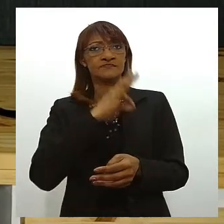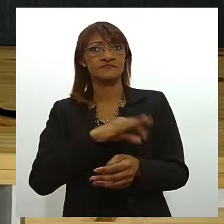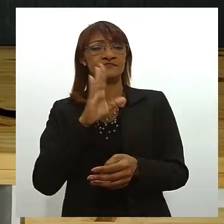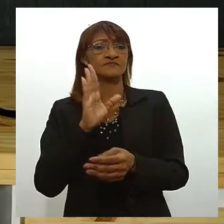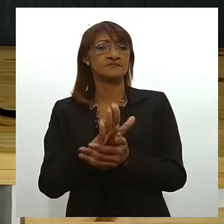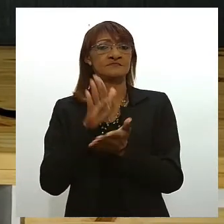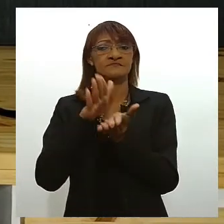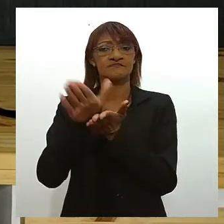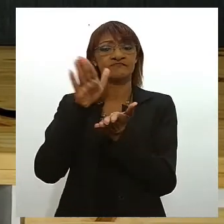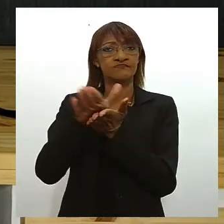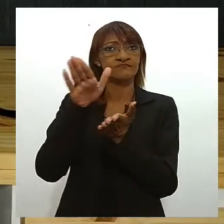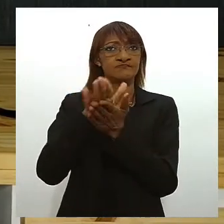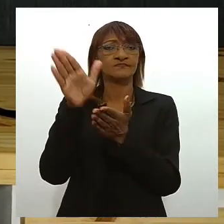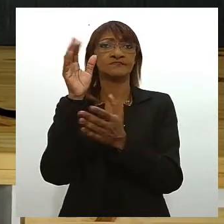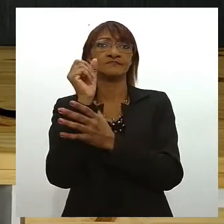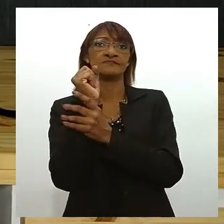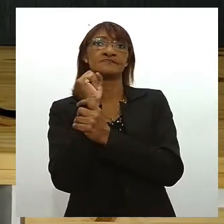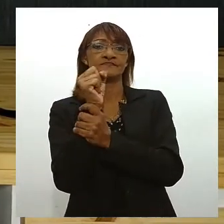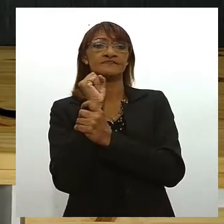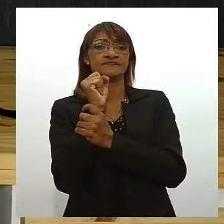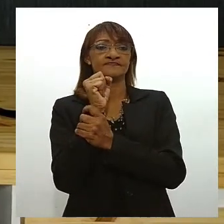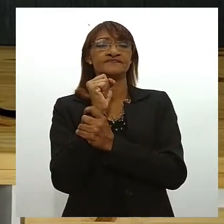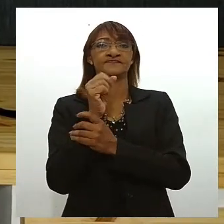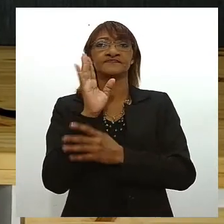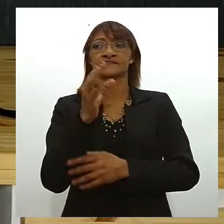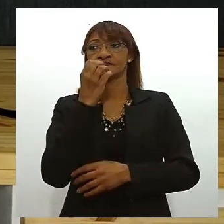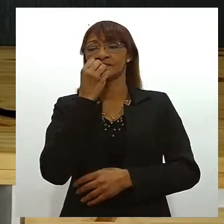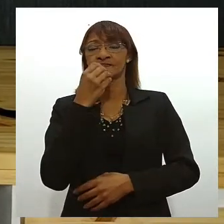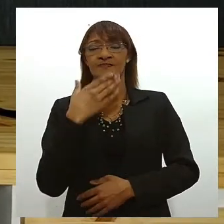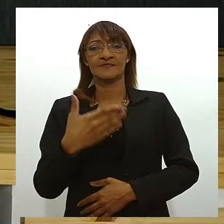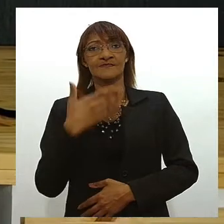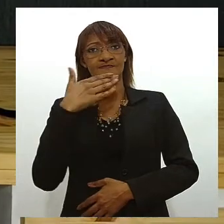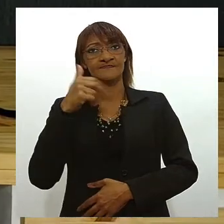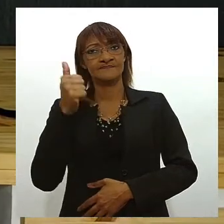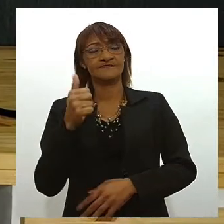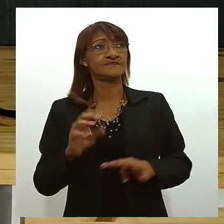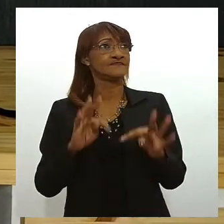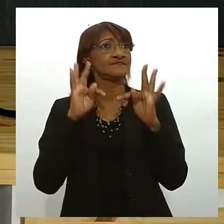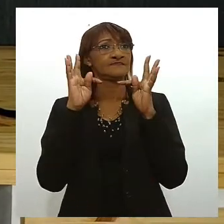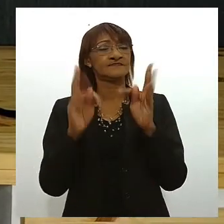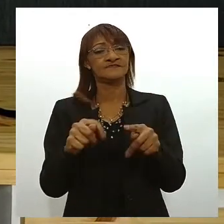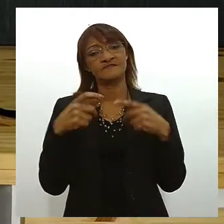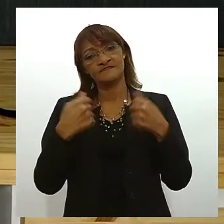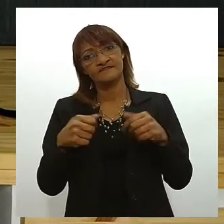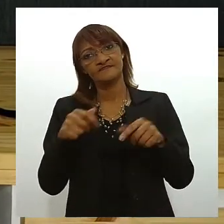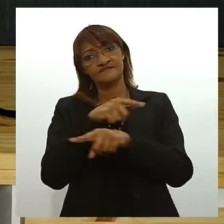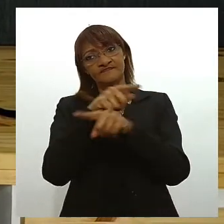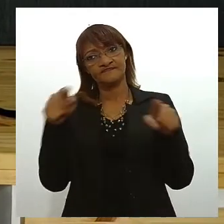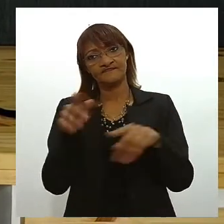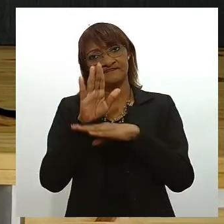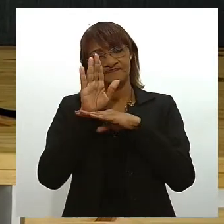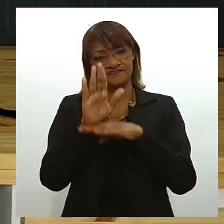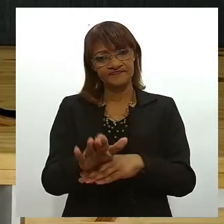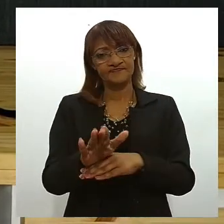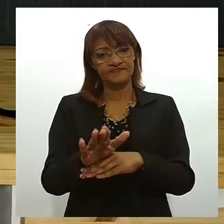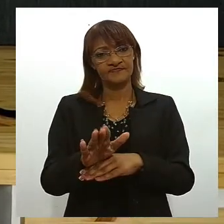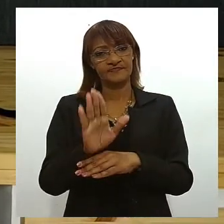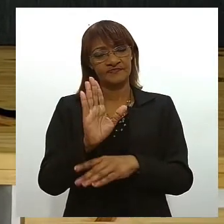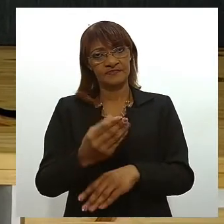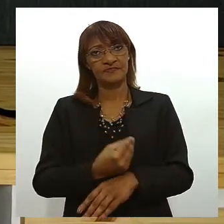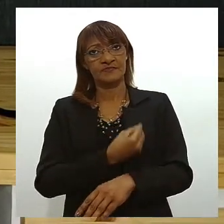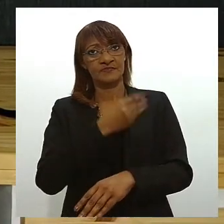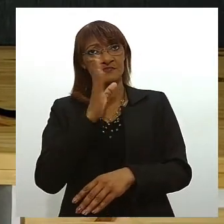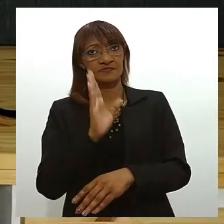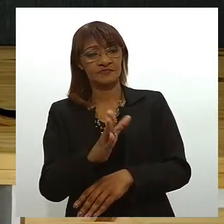opções que vão te dar segurança liquidez e rentabilidade tudo que é necessário para te ajudar na construção da sua reserva